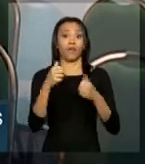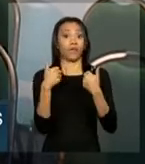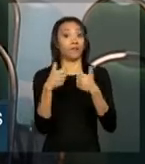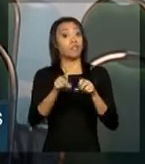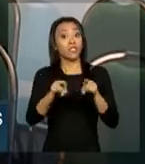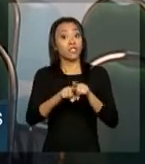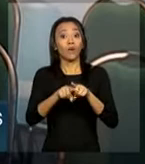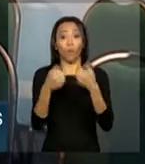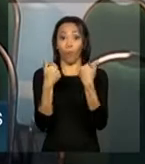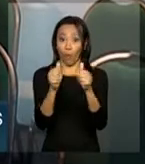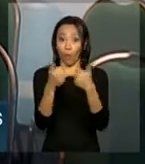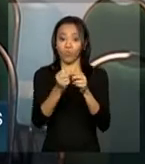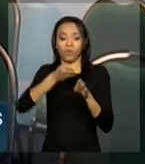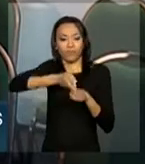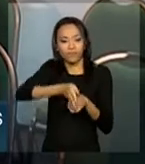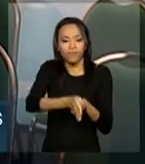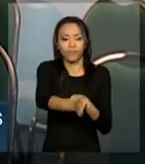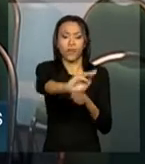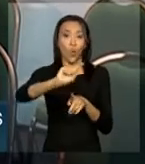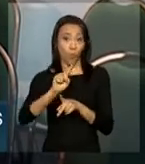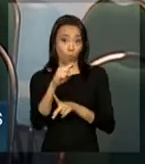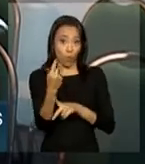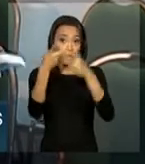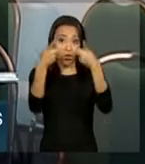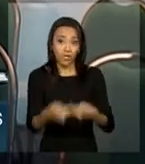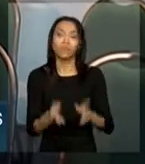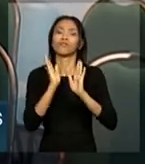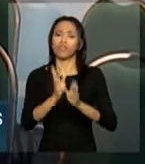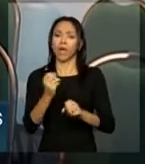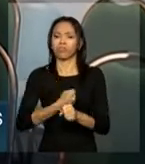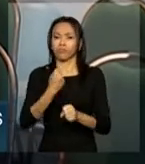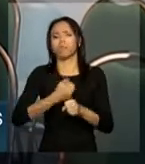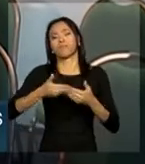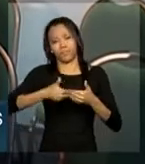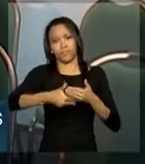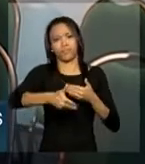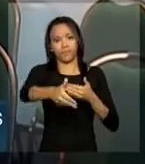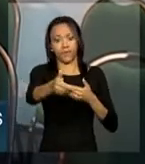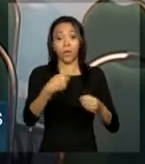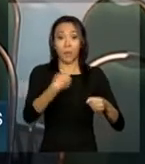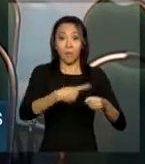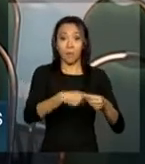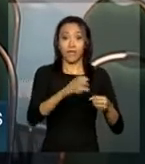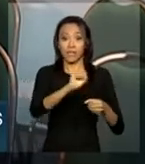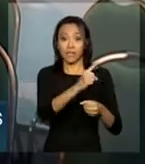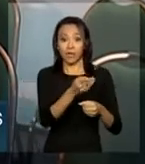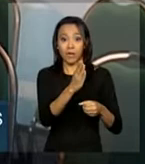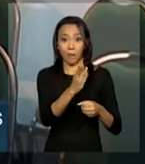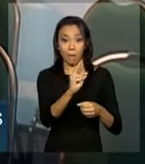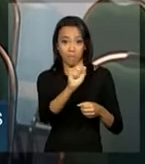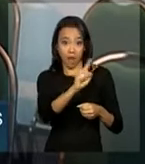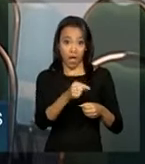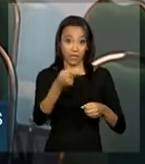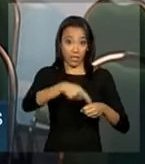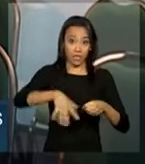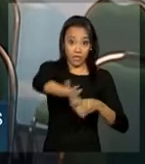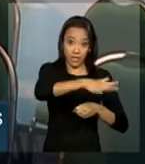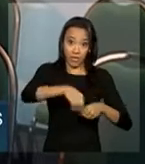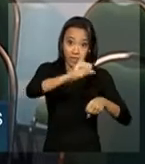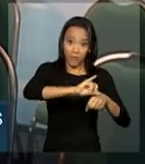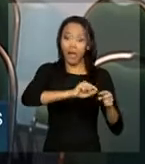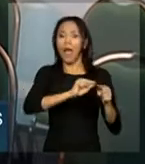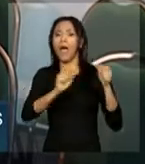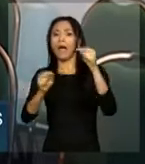corredores. Um desses projetos já está em execução e liga o bairro de São Brás, no centro de Belém, até